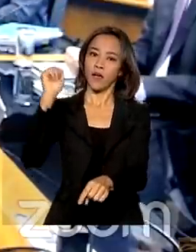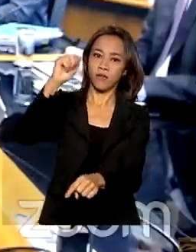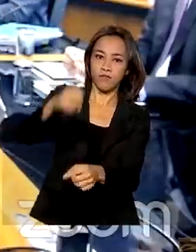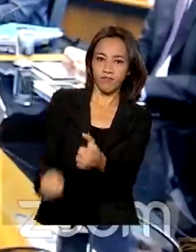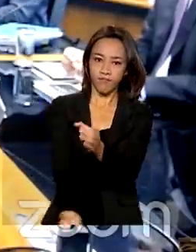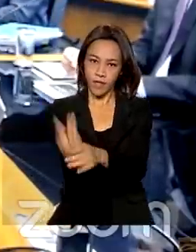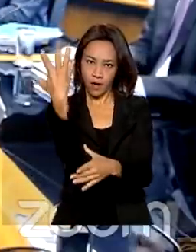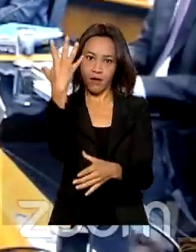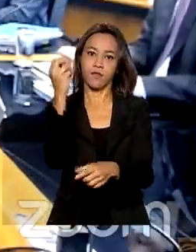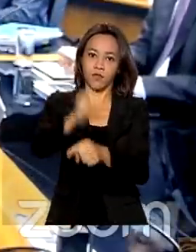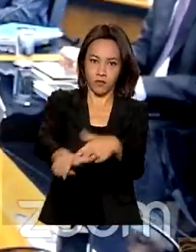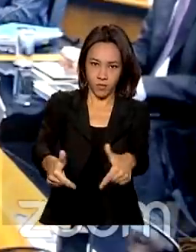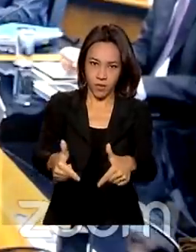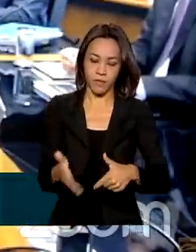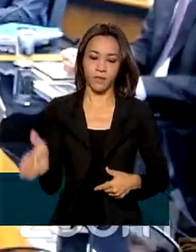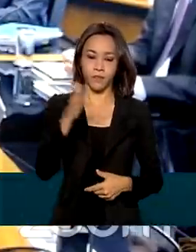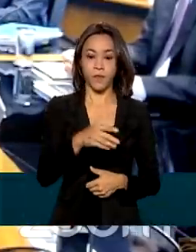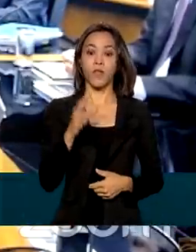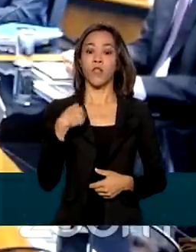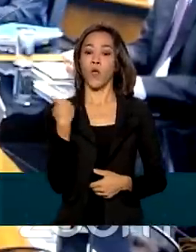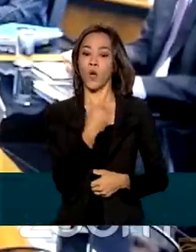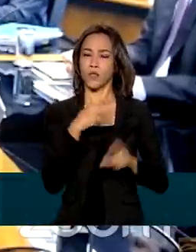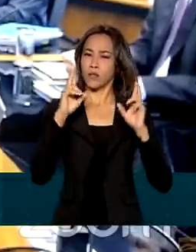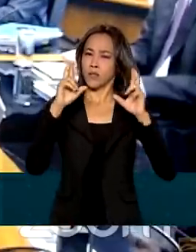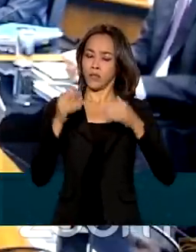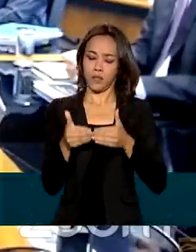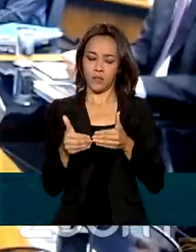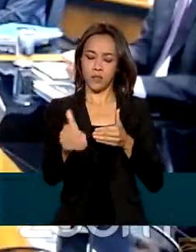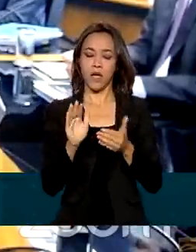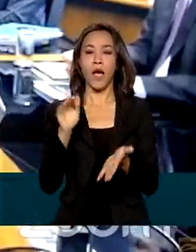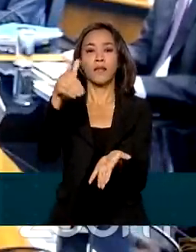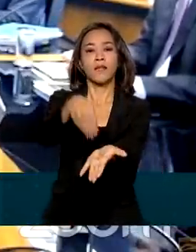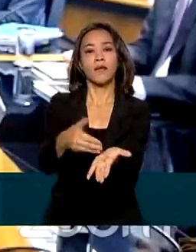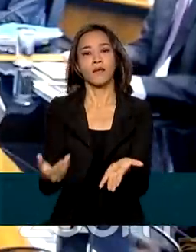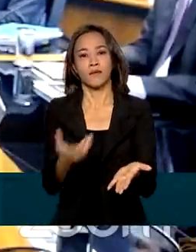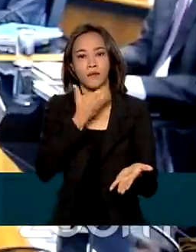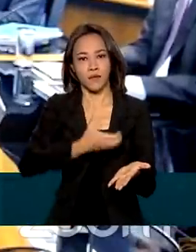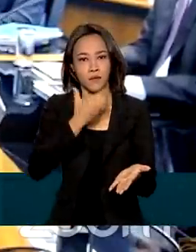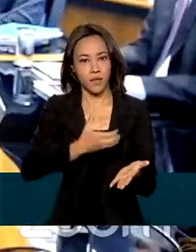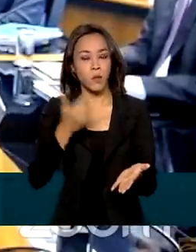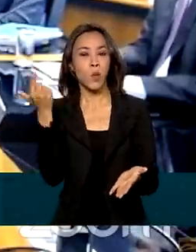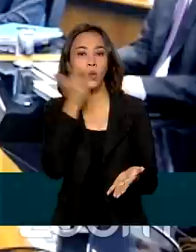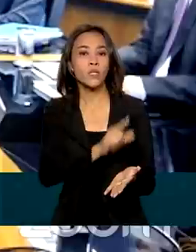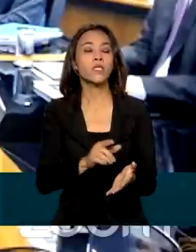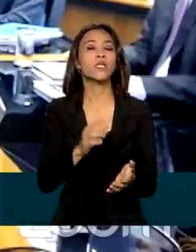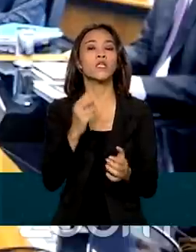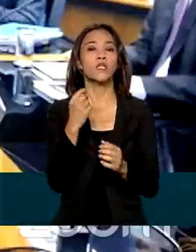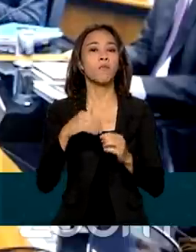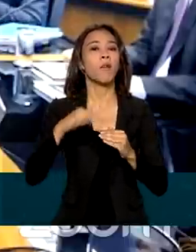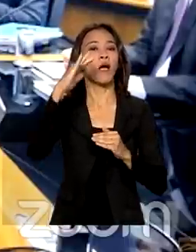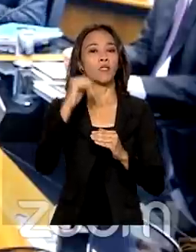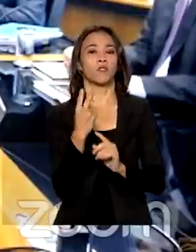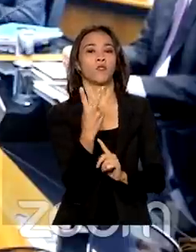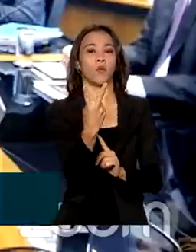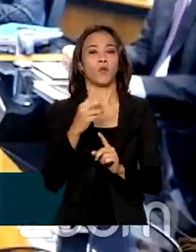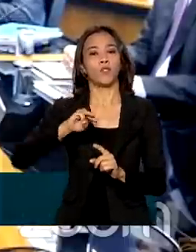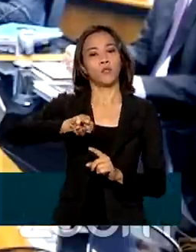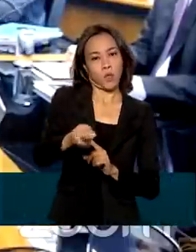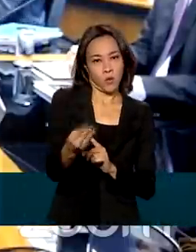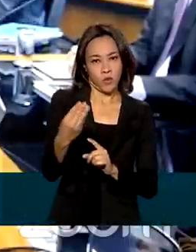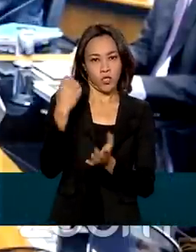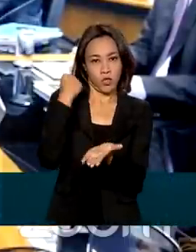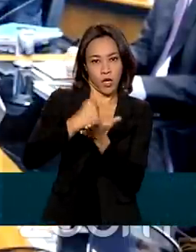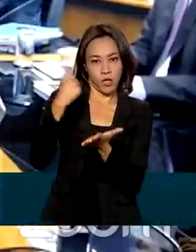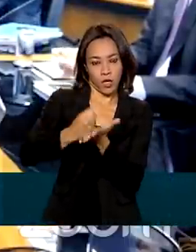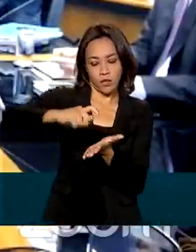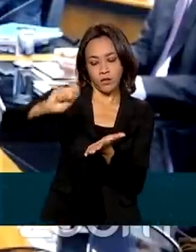expectativa de até o mês de dezembro, nós superarmos a casa dos 2 milhões e meio de empregos formais